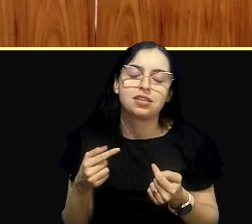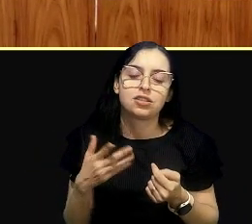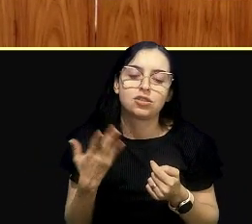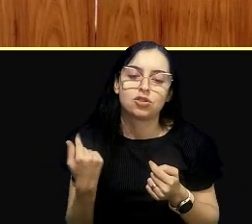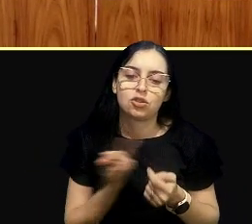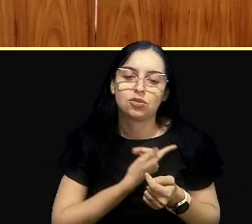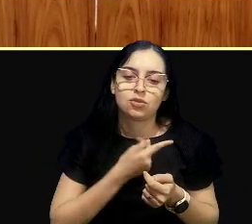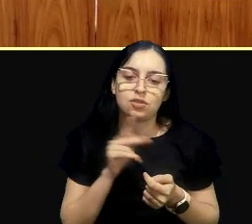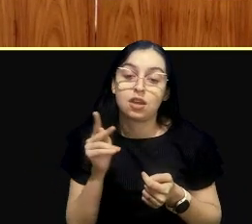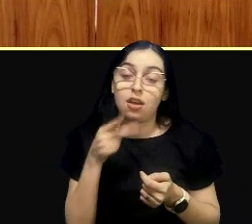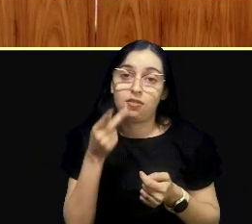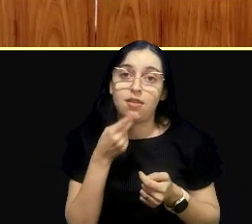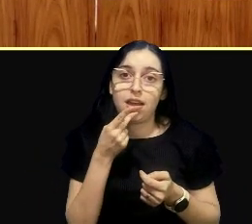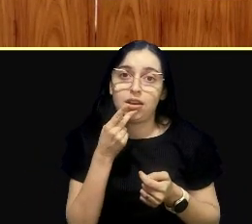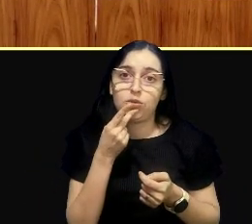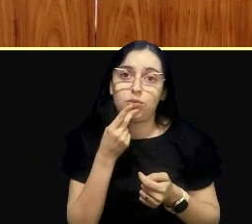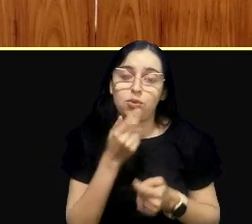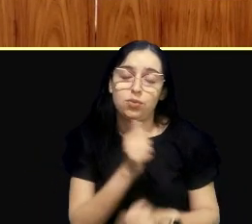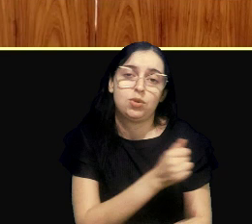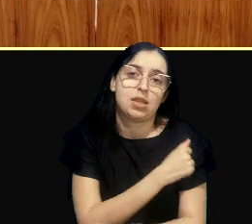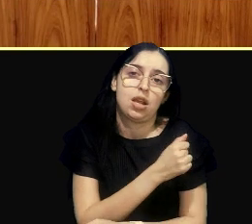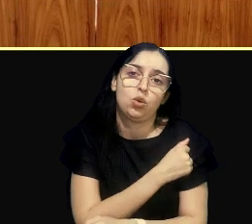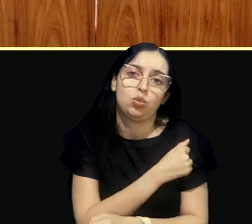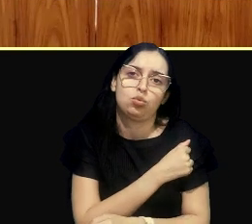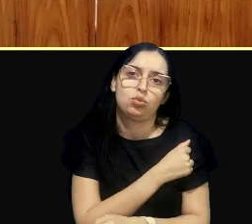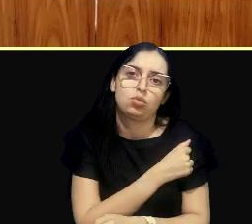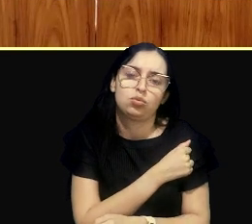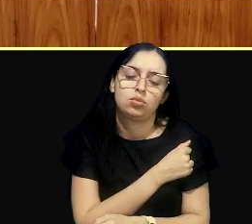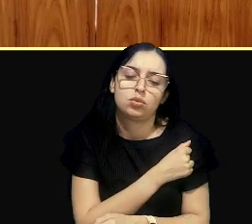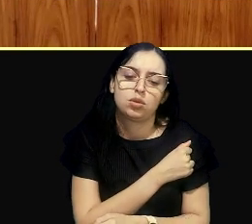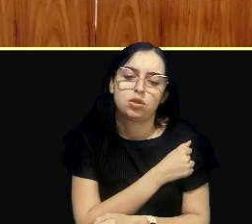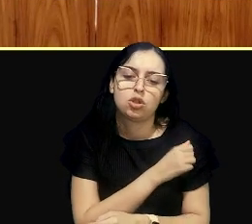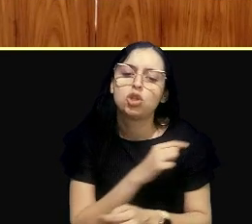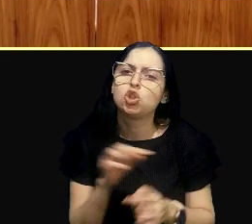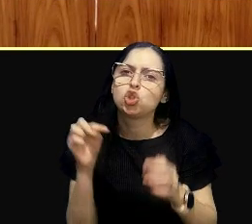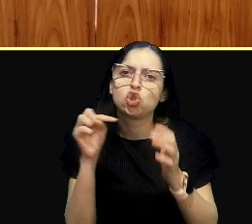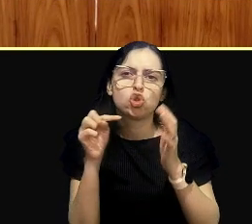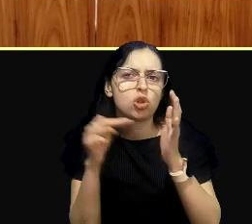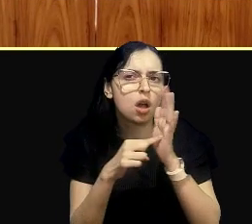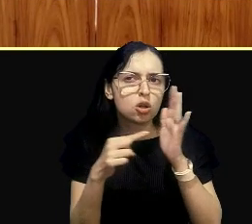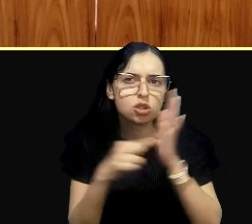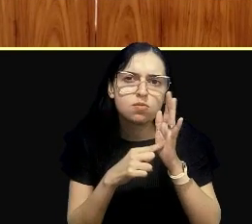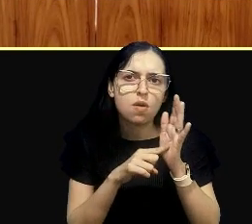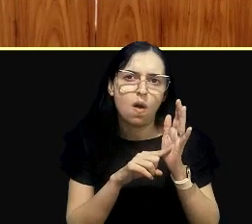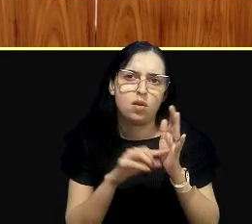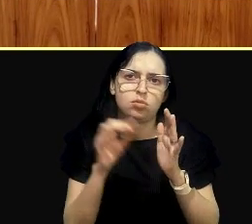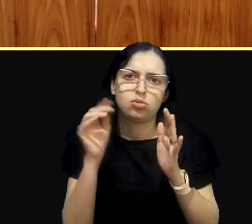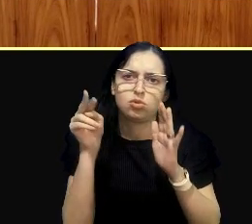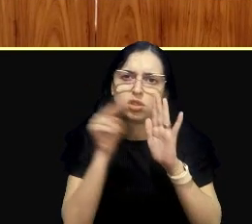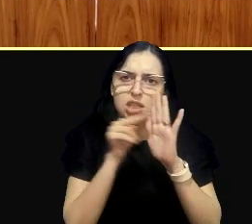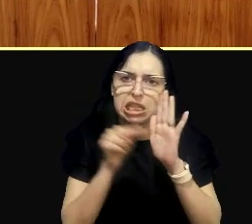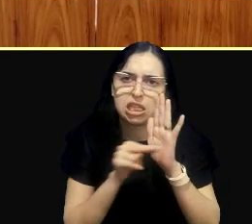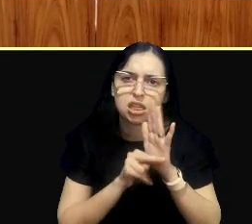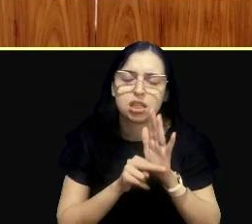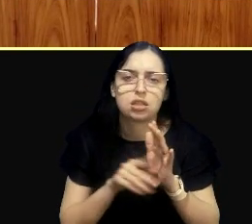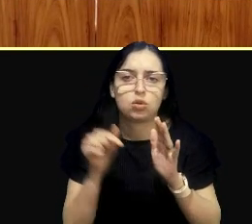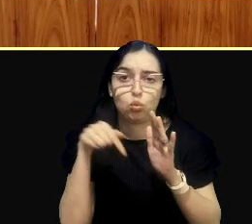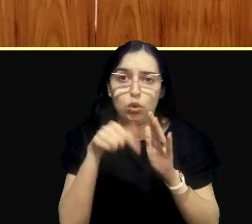eu falo para os meus estudantes, na área, não se detenham, só as questões, ali,